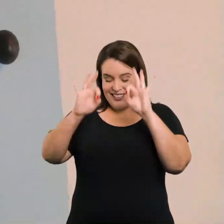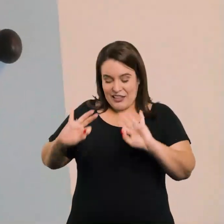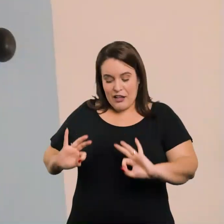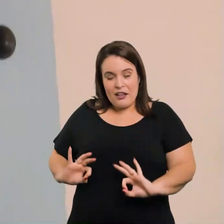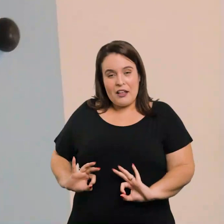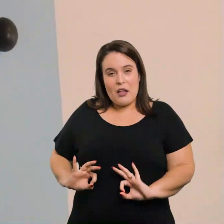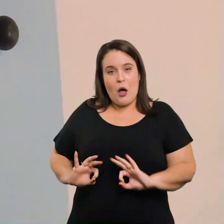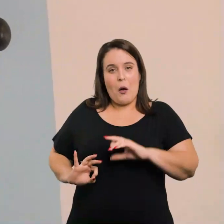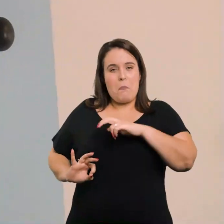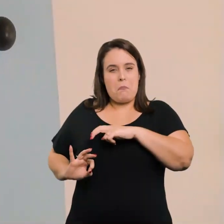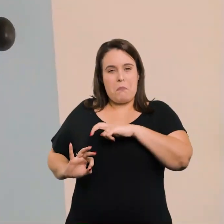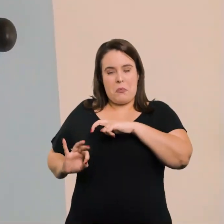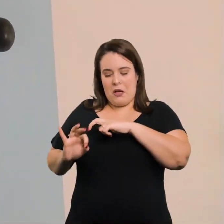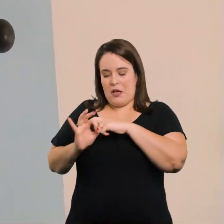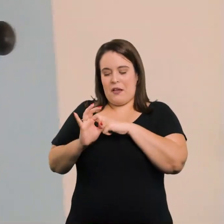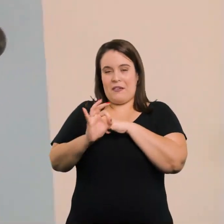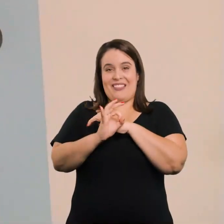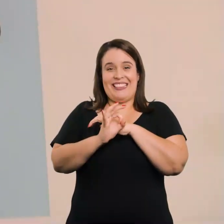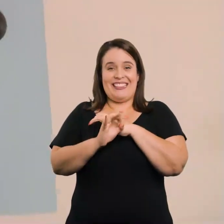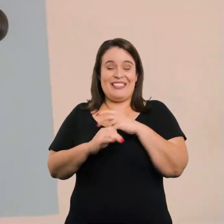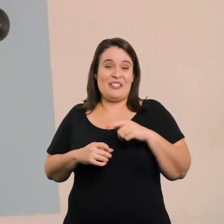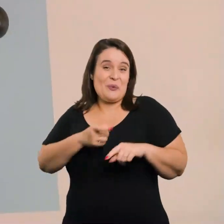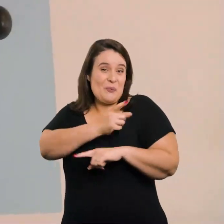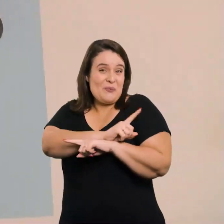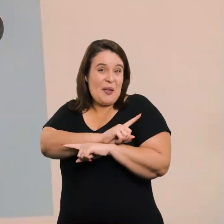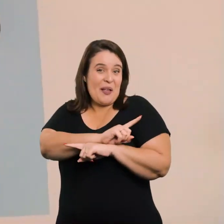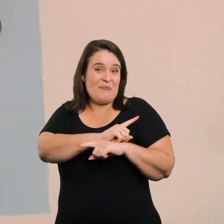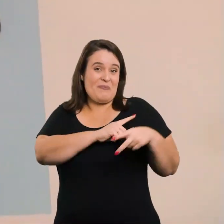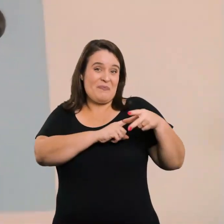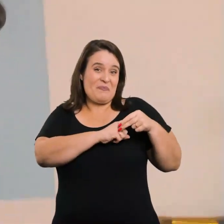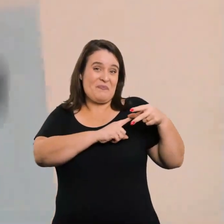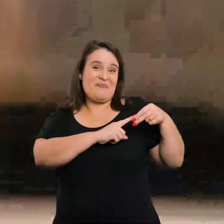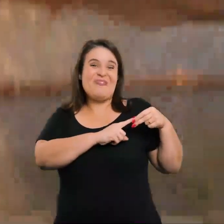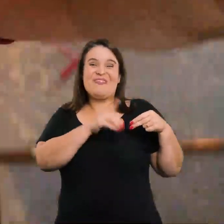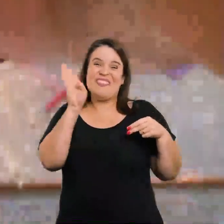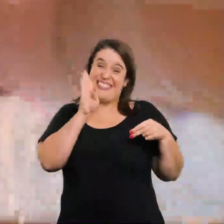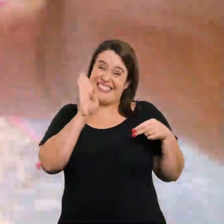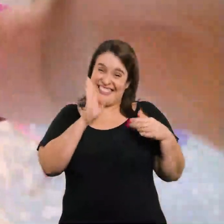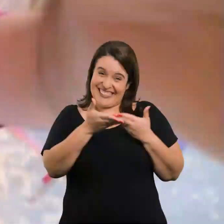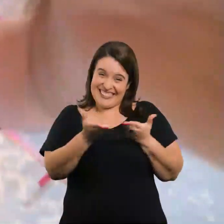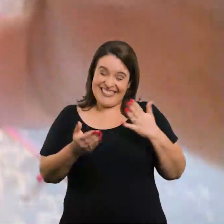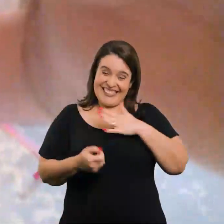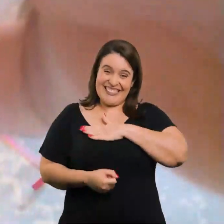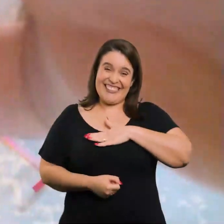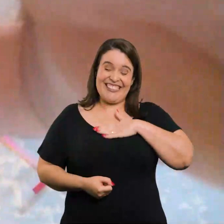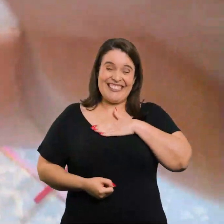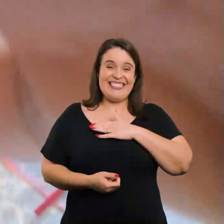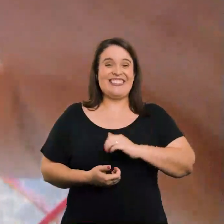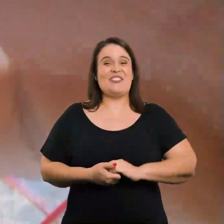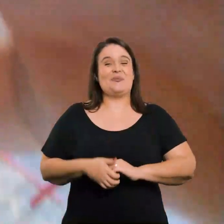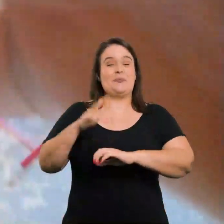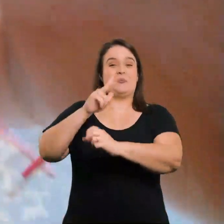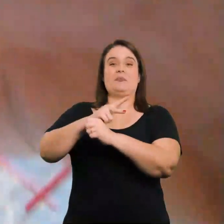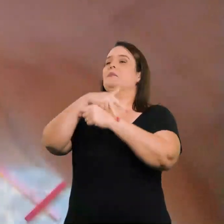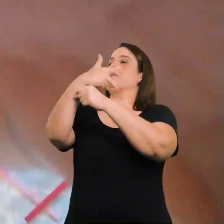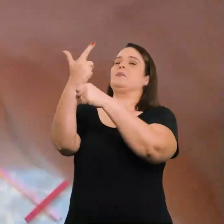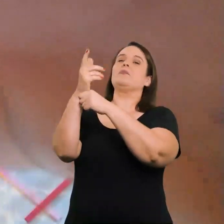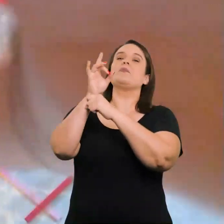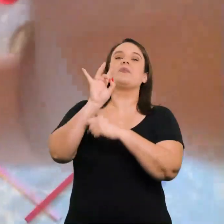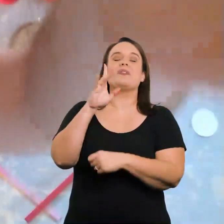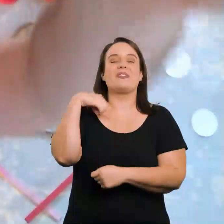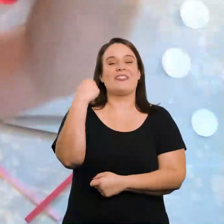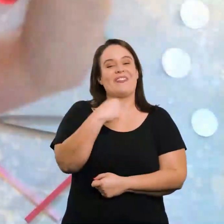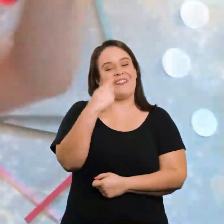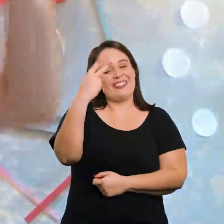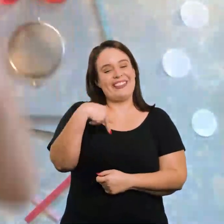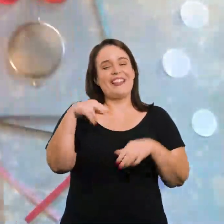botões foram os pés e os olhinhos. E o rabo eu fiz com o clipe. Ah! E aí, gente? Foi legal? Deixa eu colocar a minha câmera de